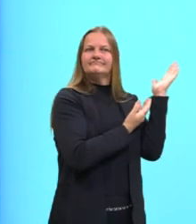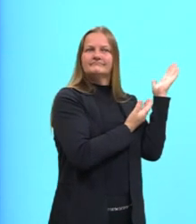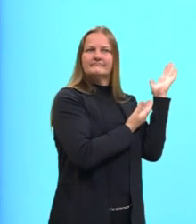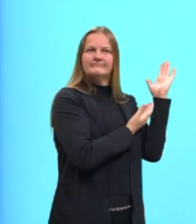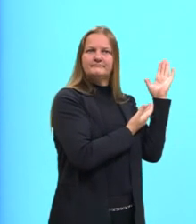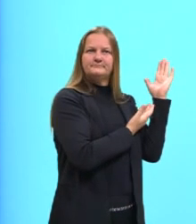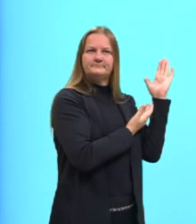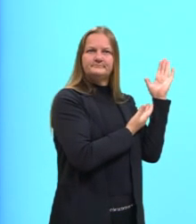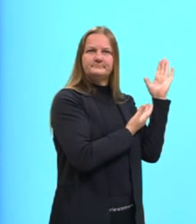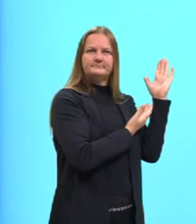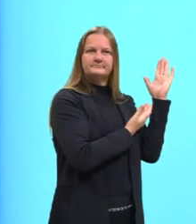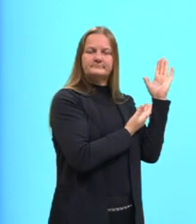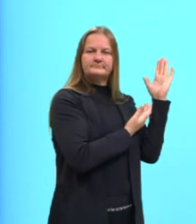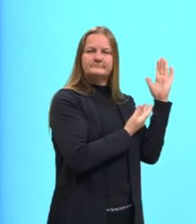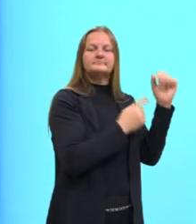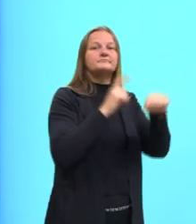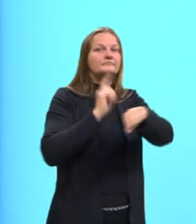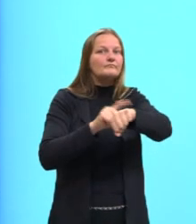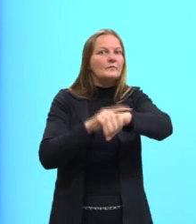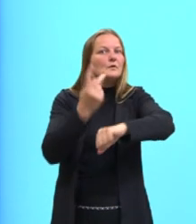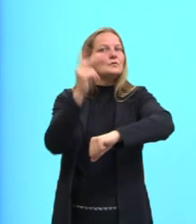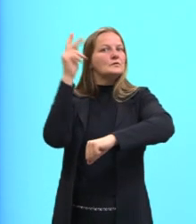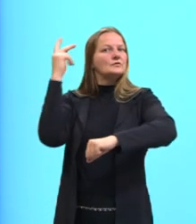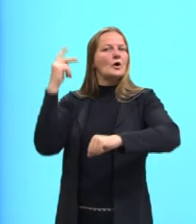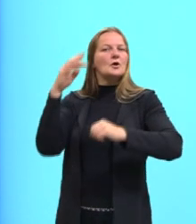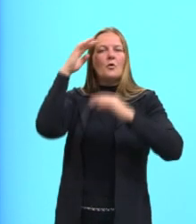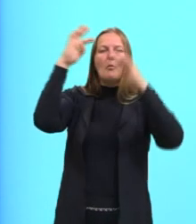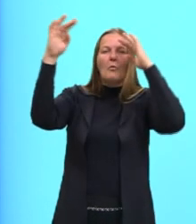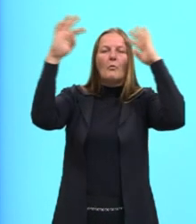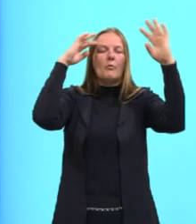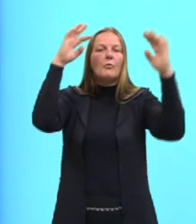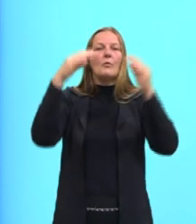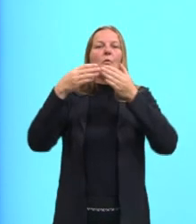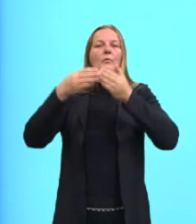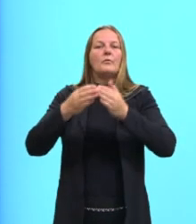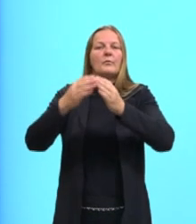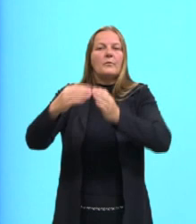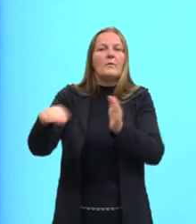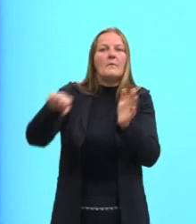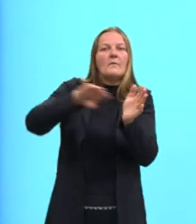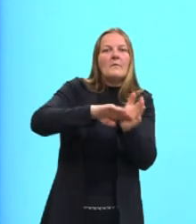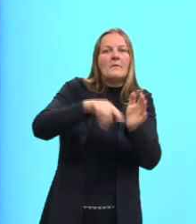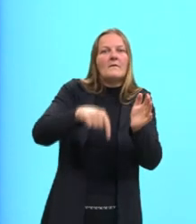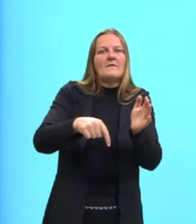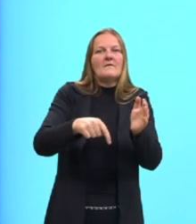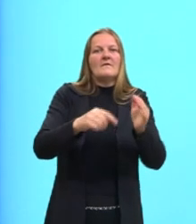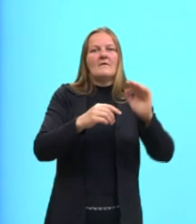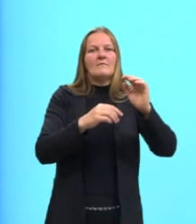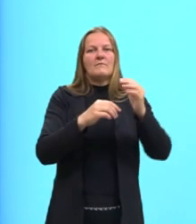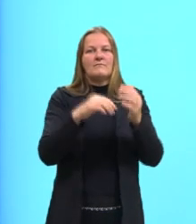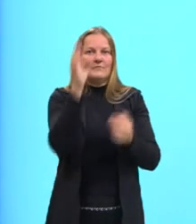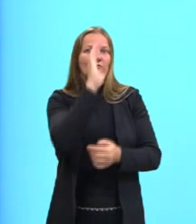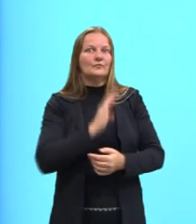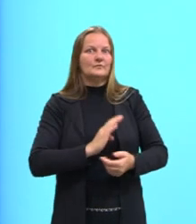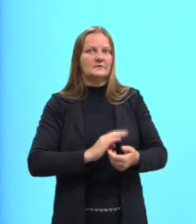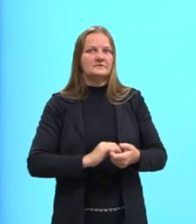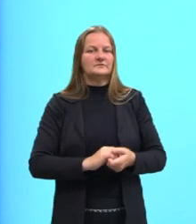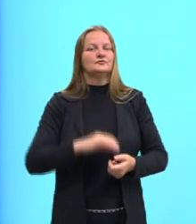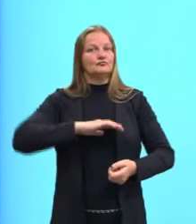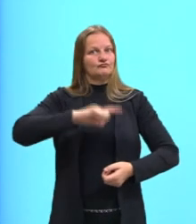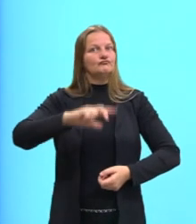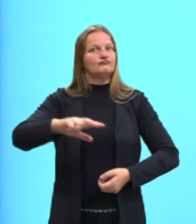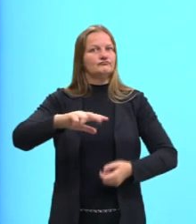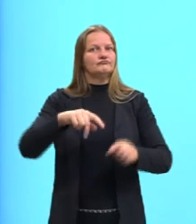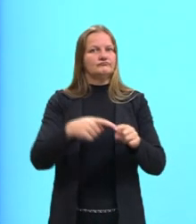como se imagina que foi a chegada desses portugueses aqui no nosso